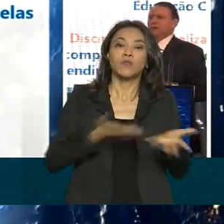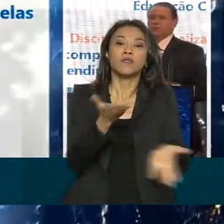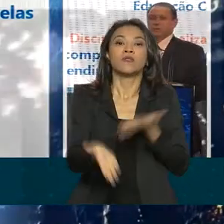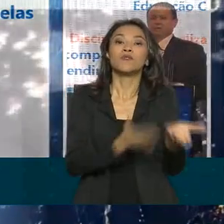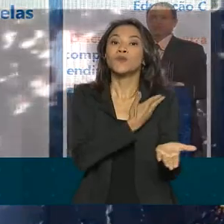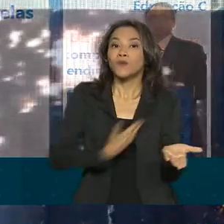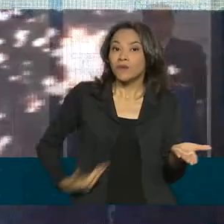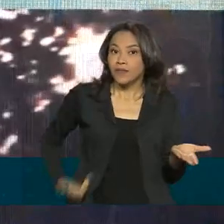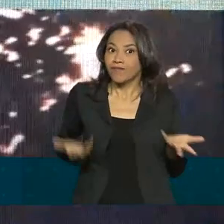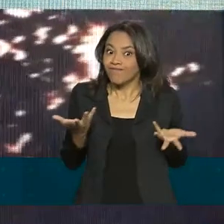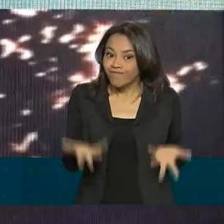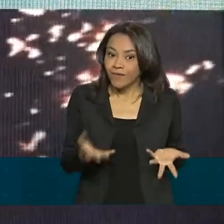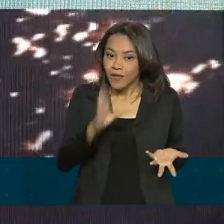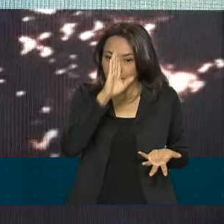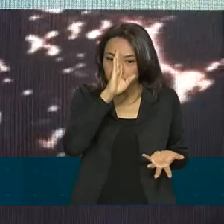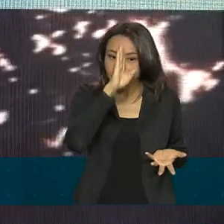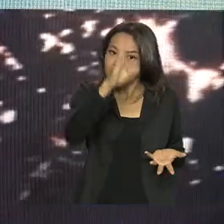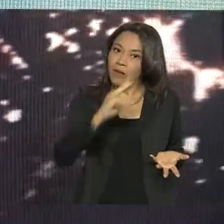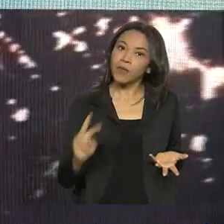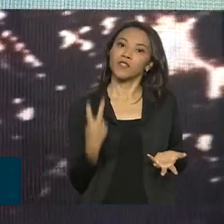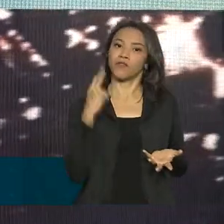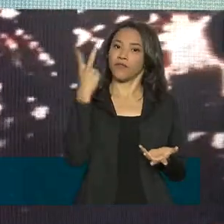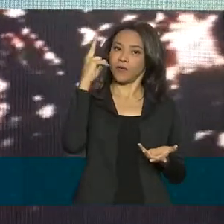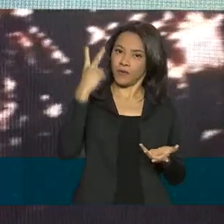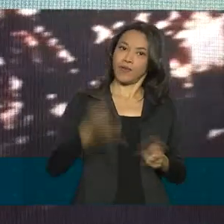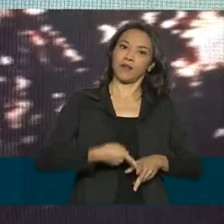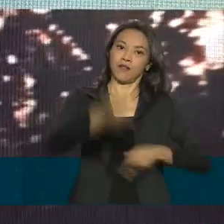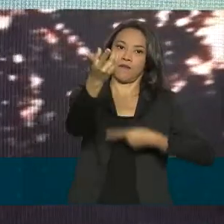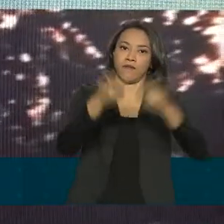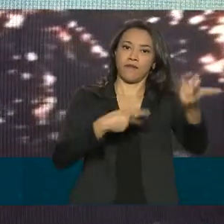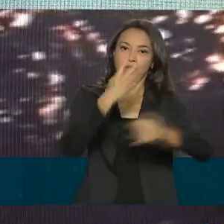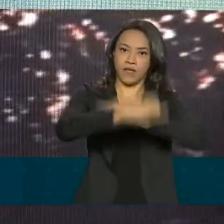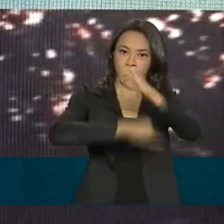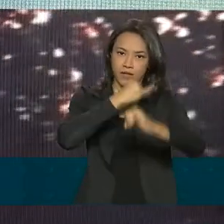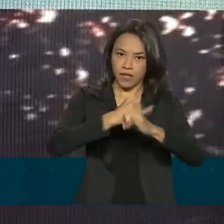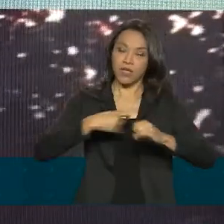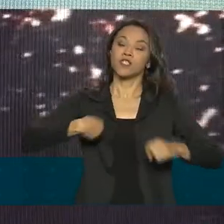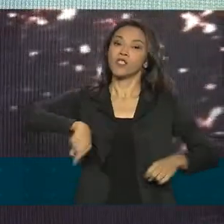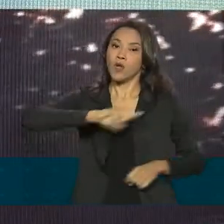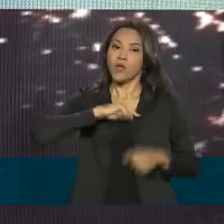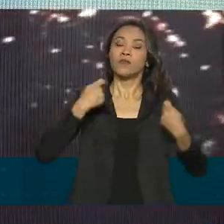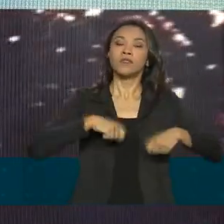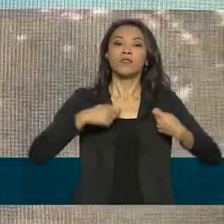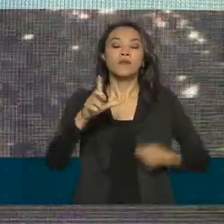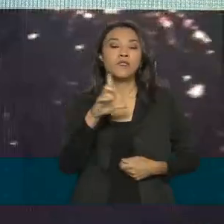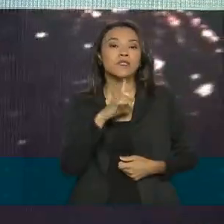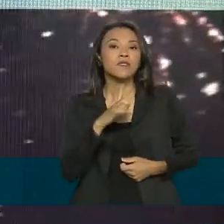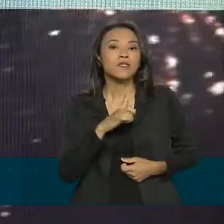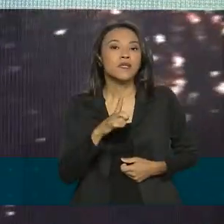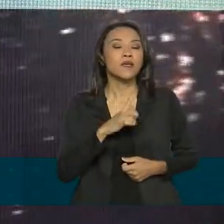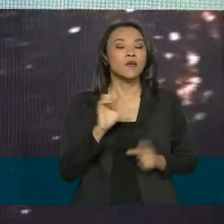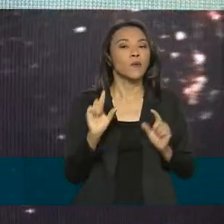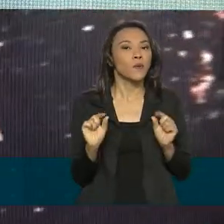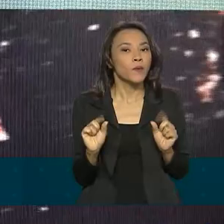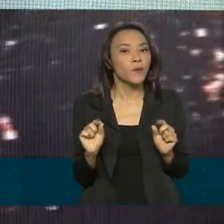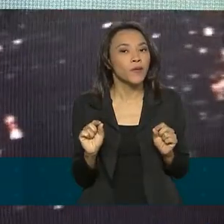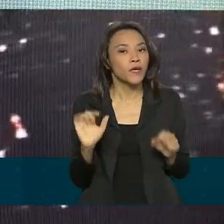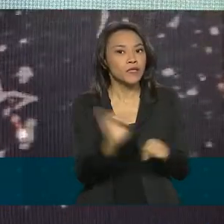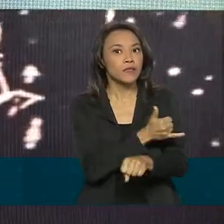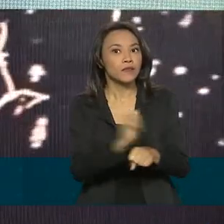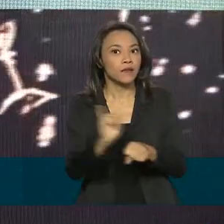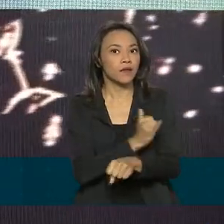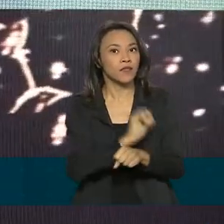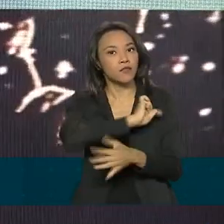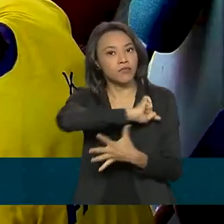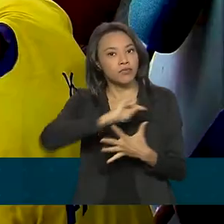principal, após levar essa conectividade, nós precisamos ter mecanismos, meios de fiscalização